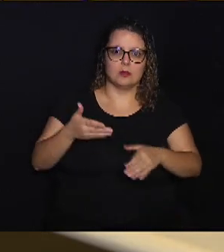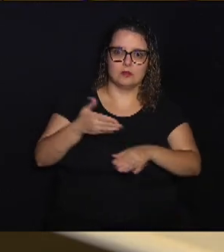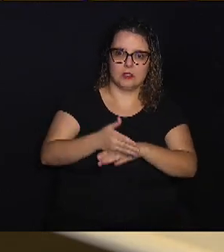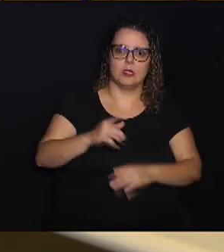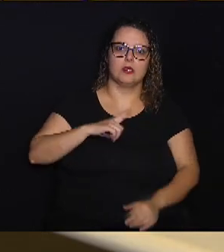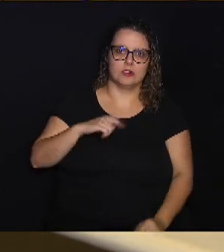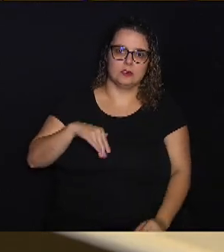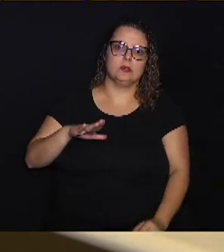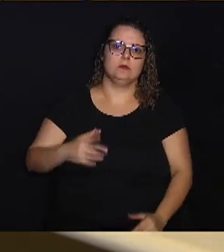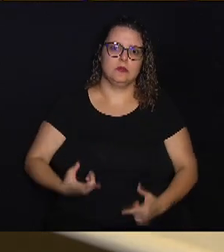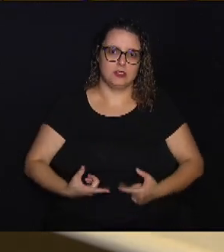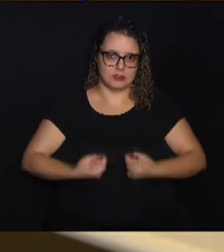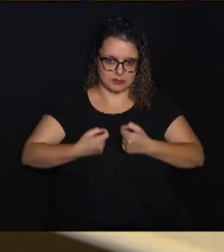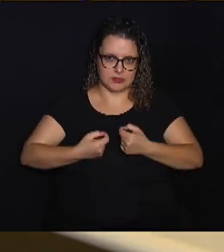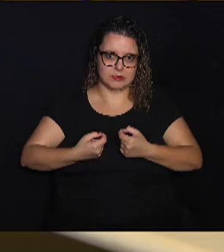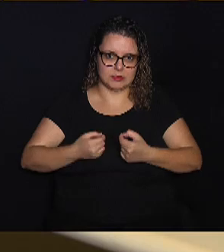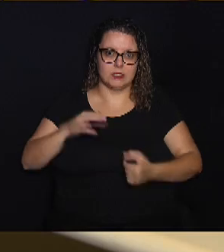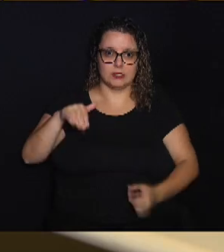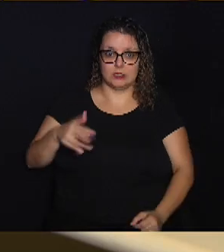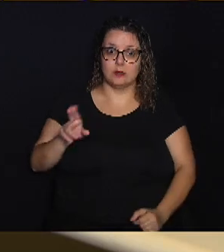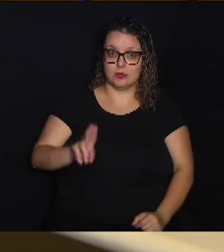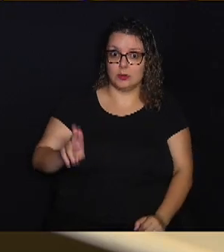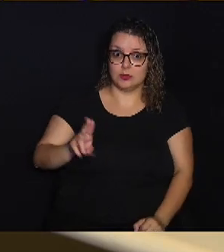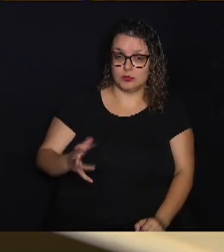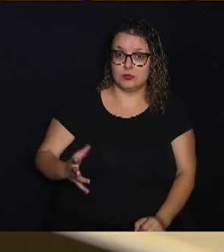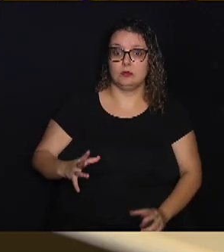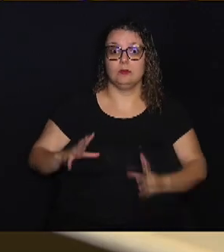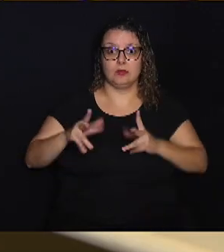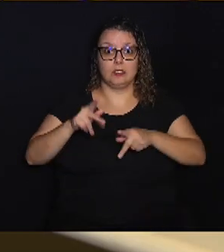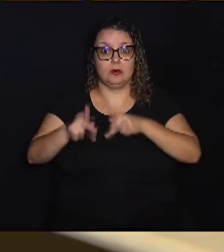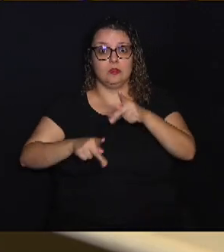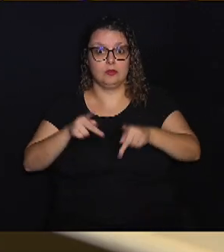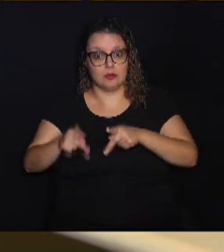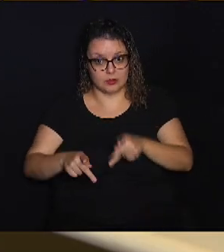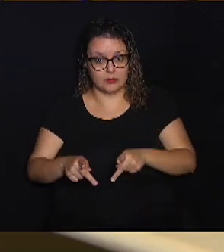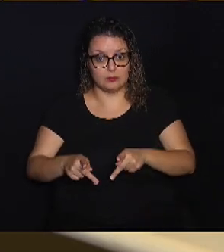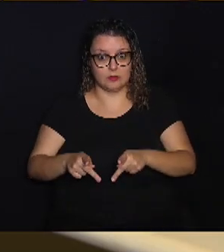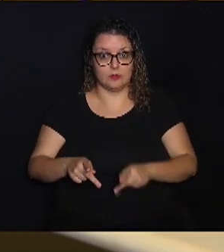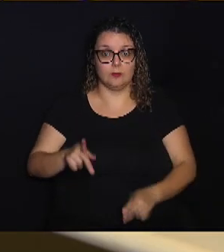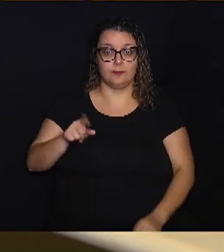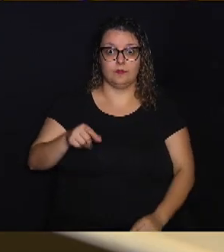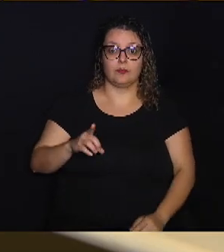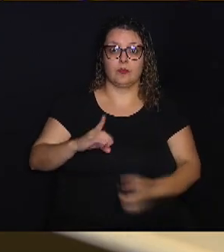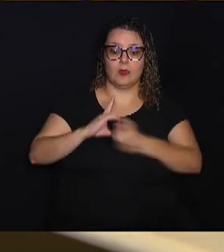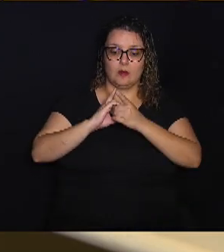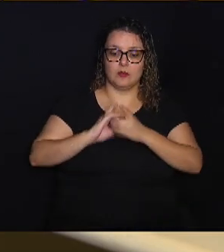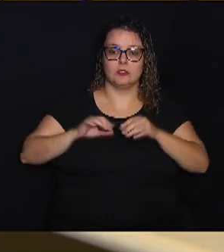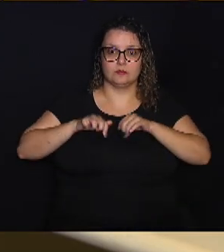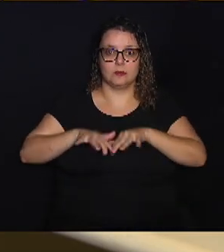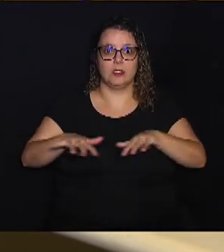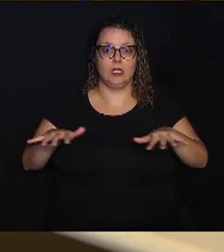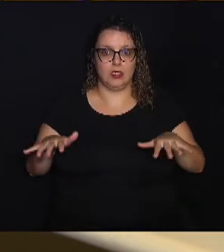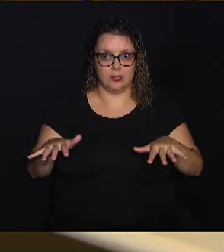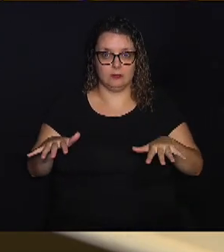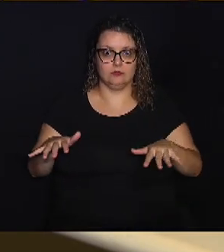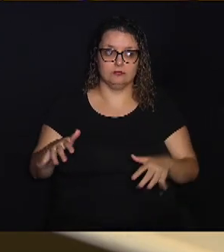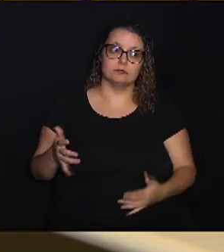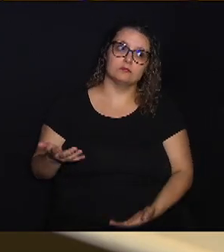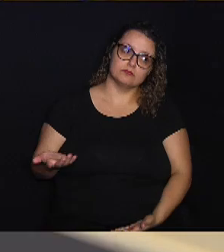mais têm câncer. Então, na hora que a aplicar isso para toda a população, é uma democratização e